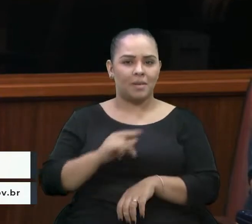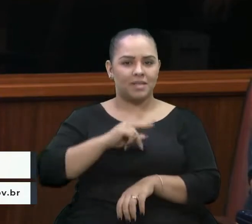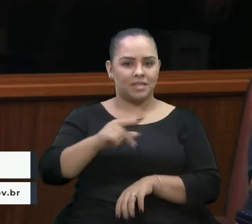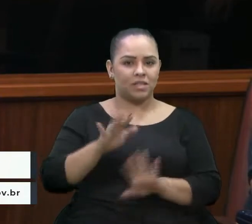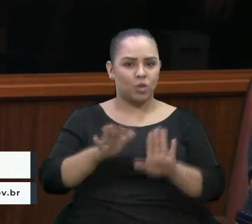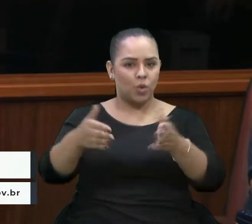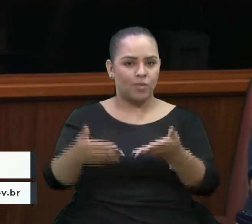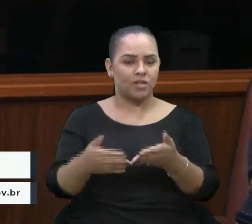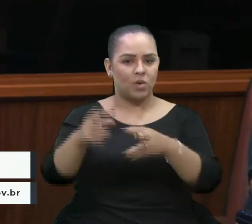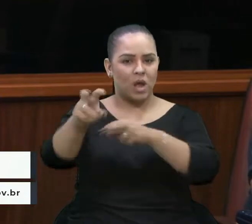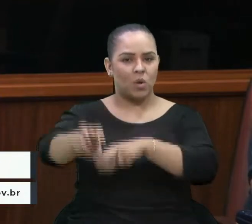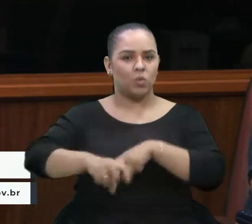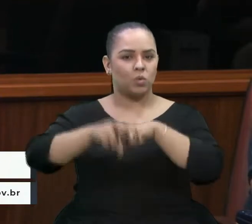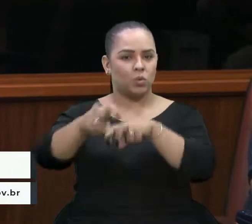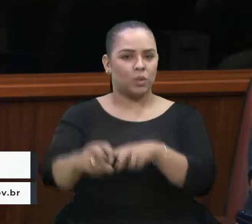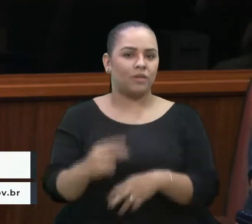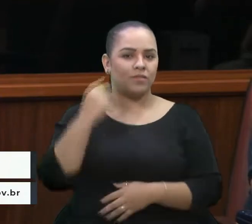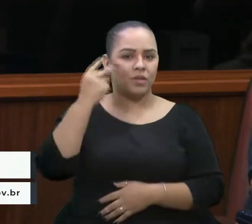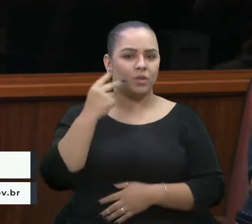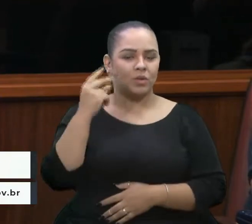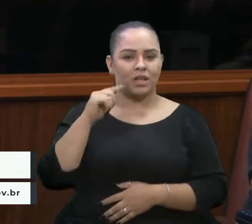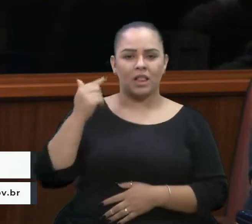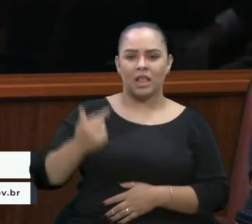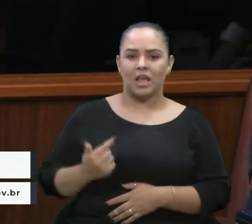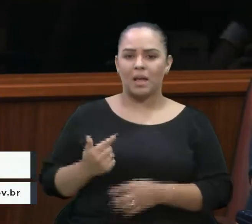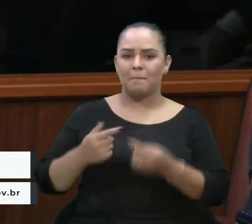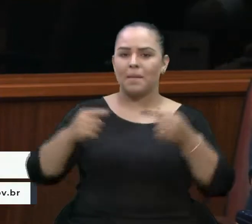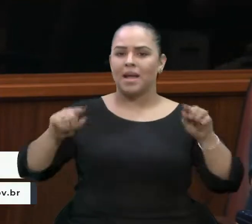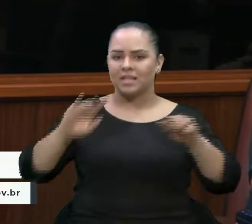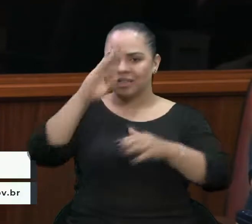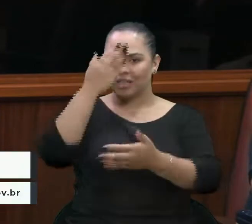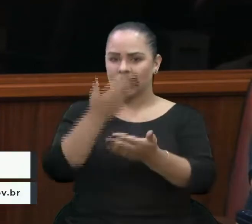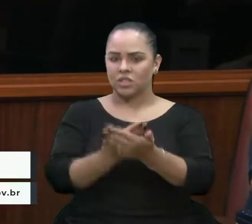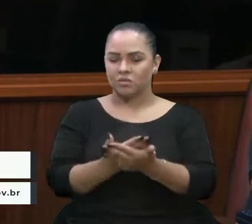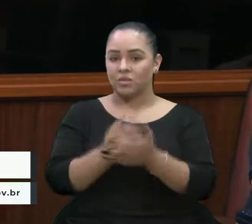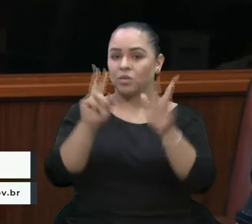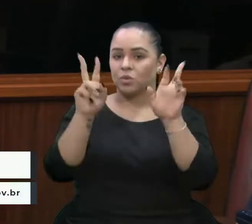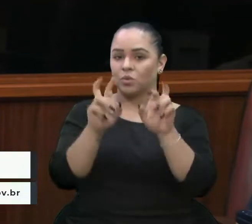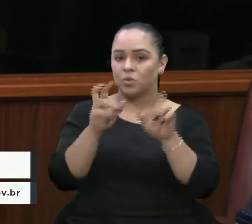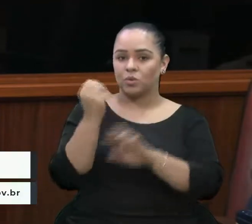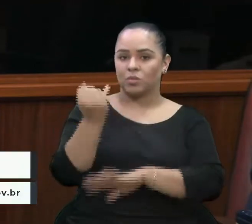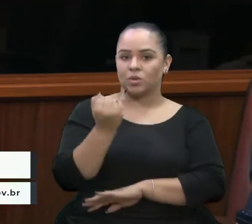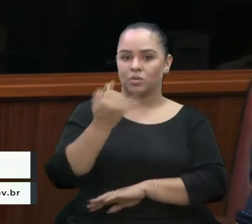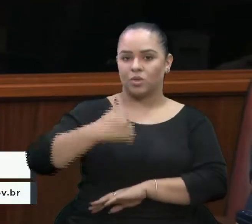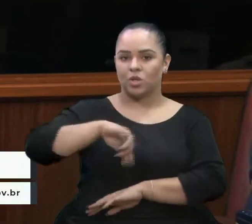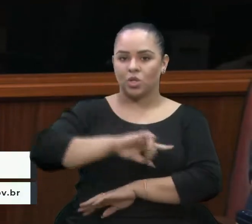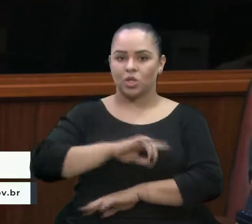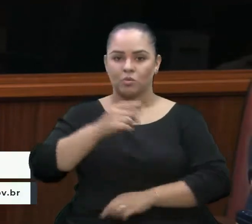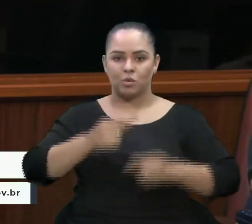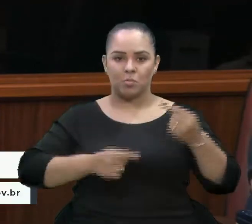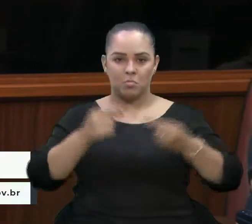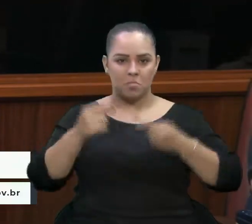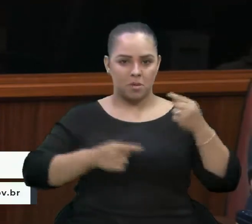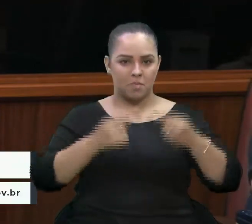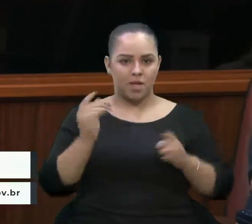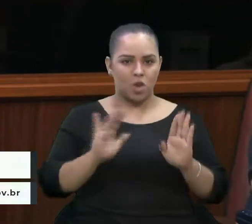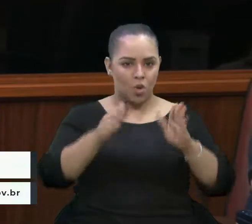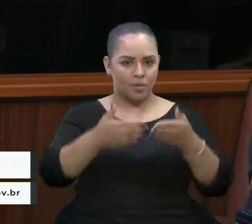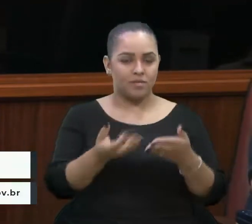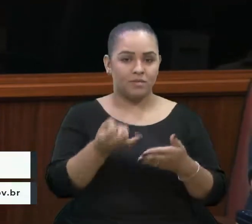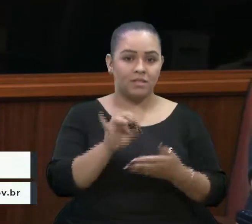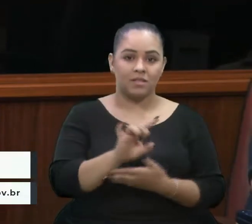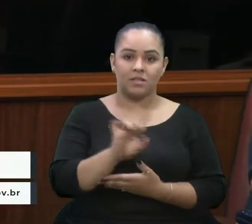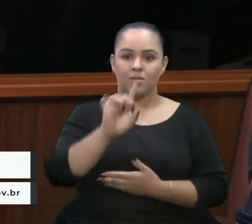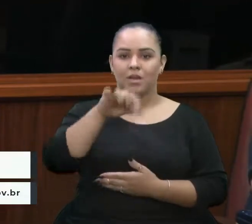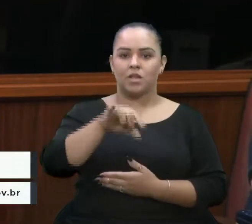da Comissão de Agricultura, vereadora Gladys, mas eu entendo que esse deva ser um tema importante para nós discutirmos enquanto comissão. Ou não